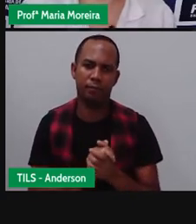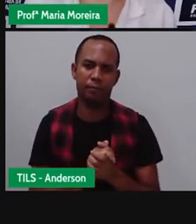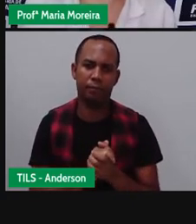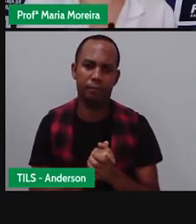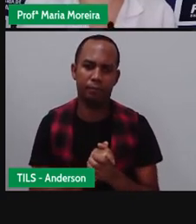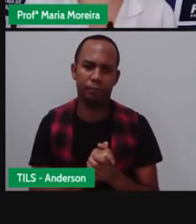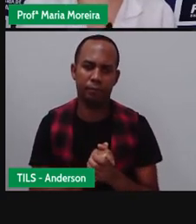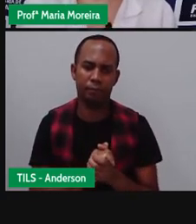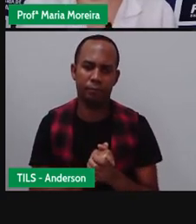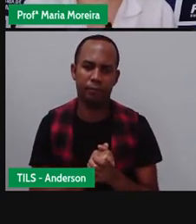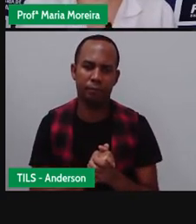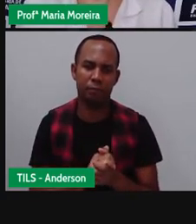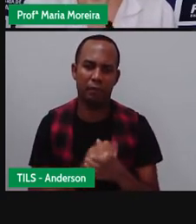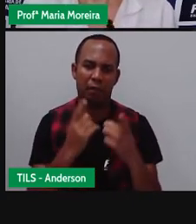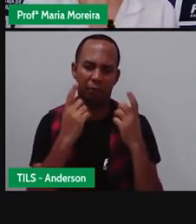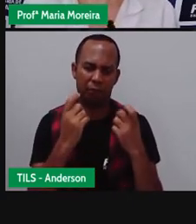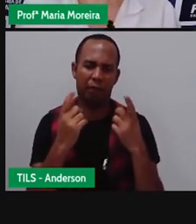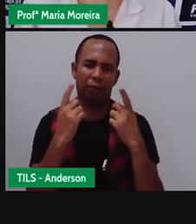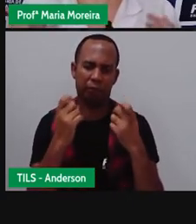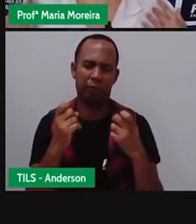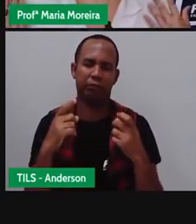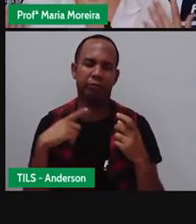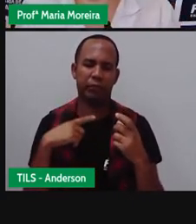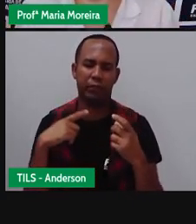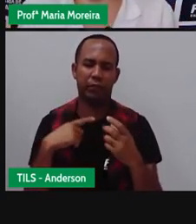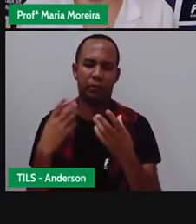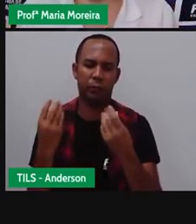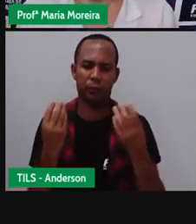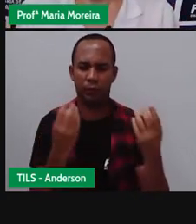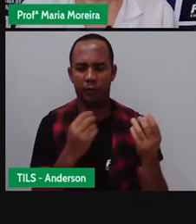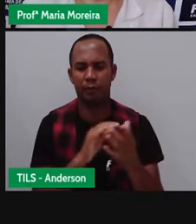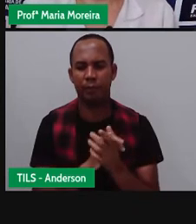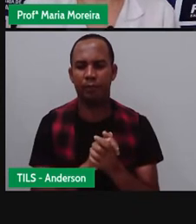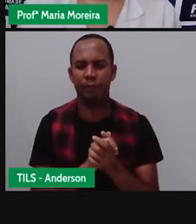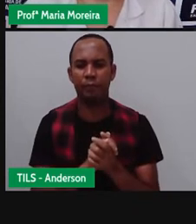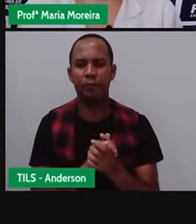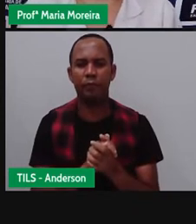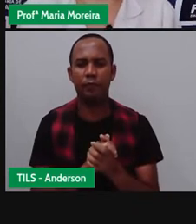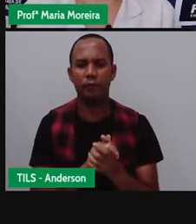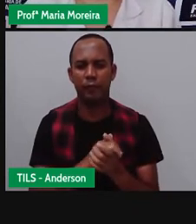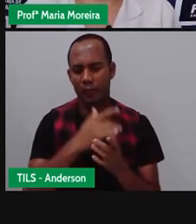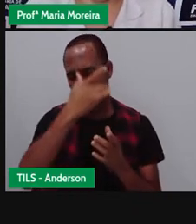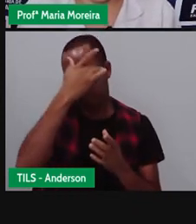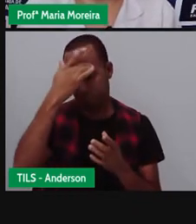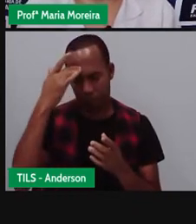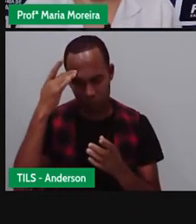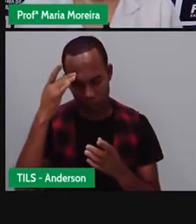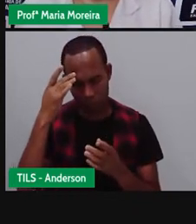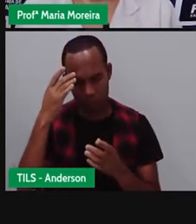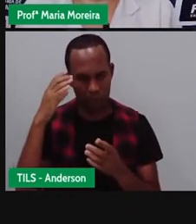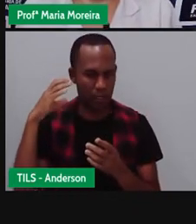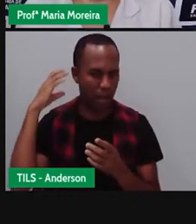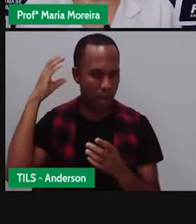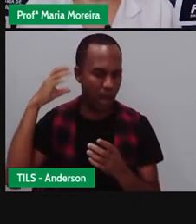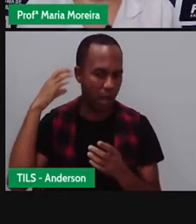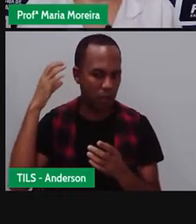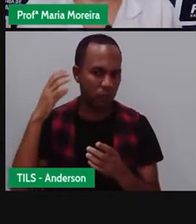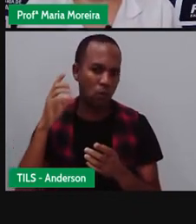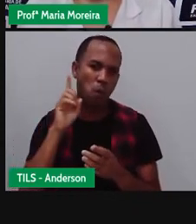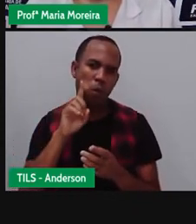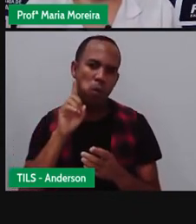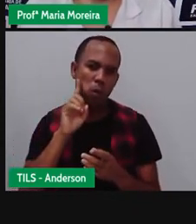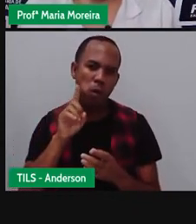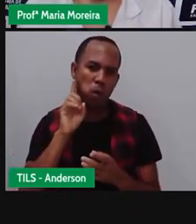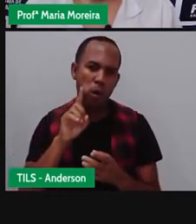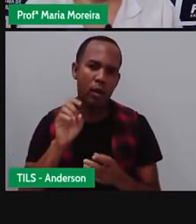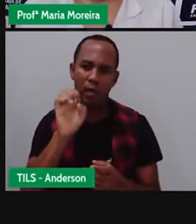Que é justamente isso que as guerras causam. E aí, com o fim da guerra, o número de receptores de rádio na Europa e nos Estados